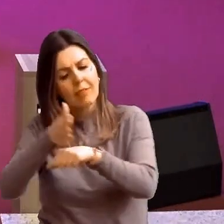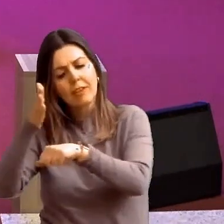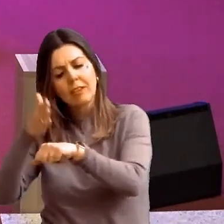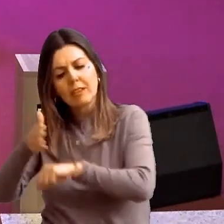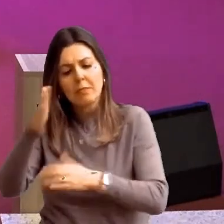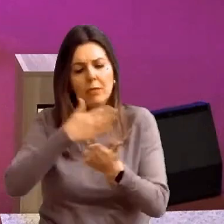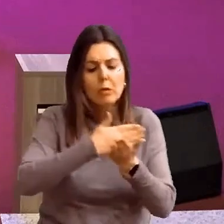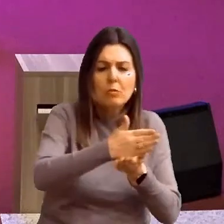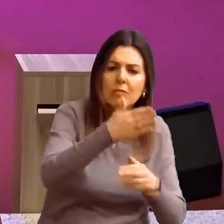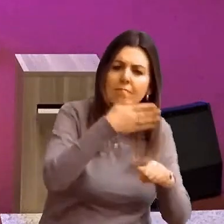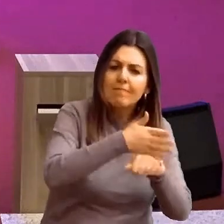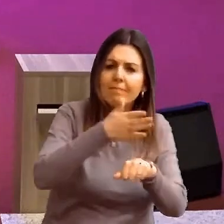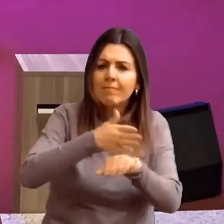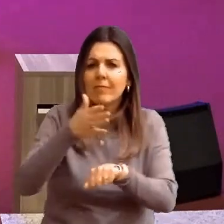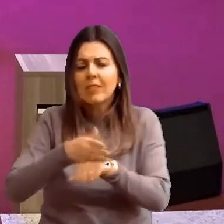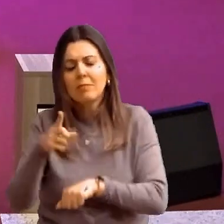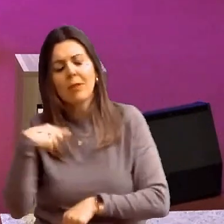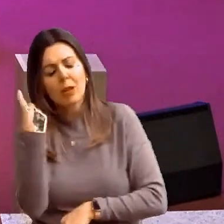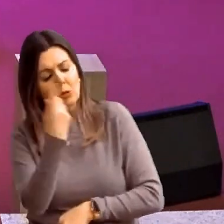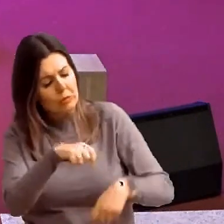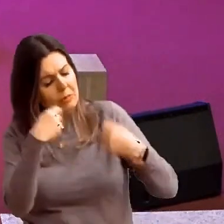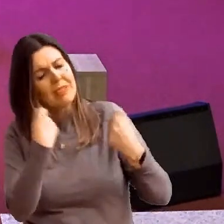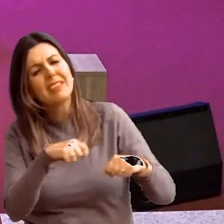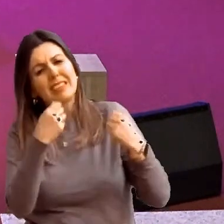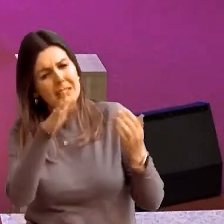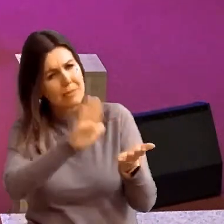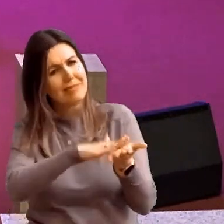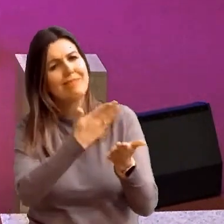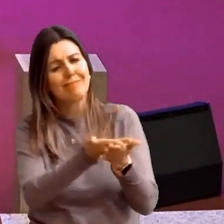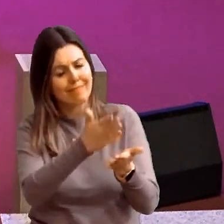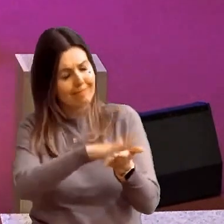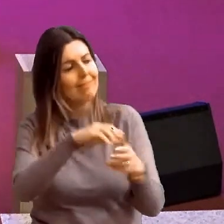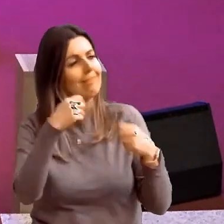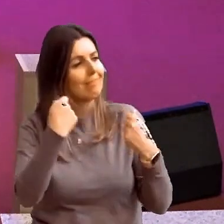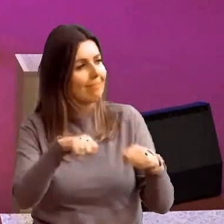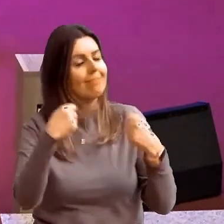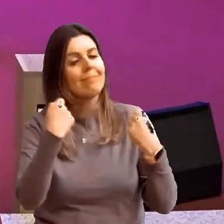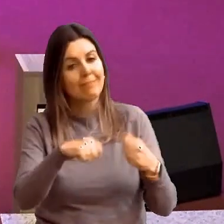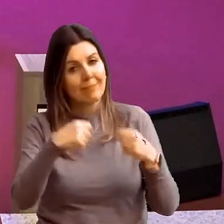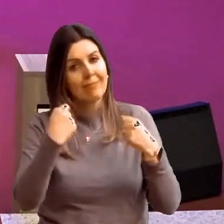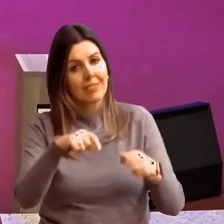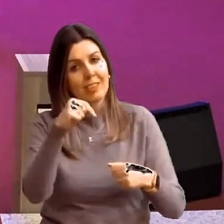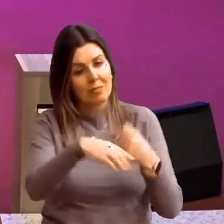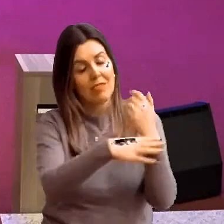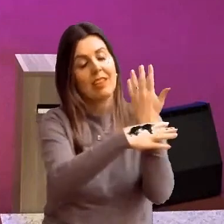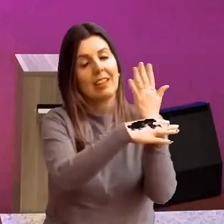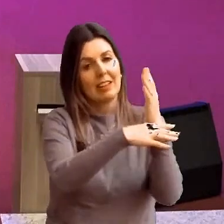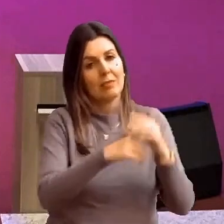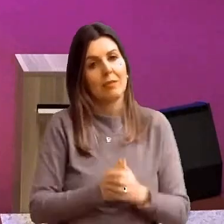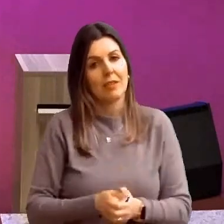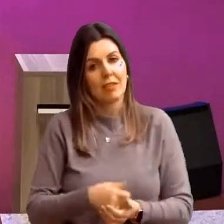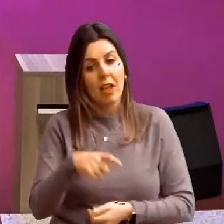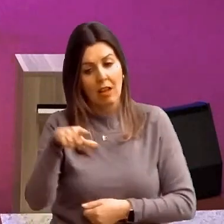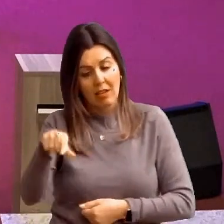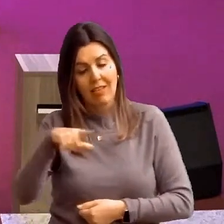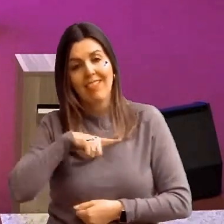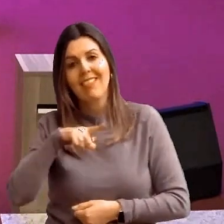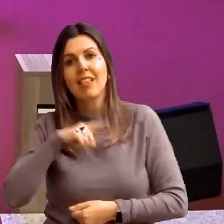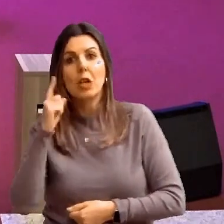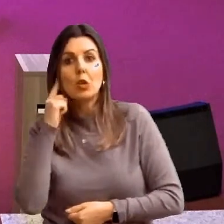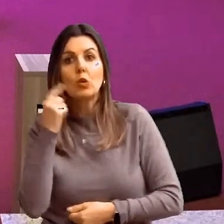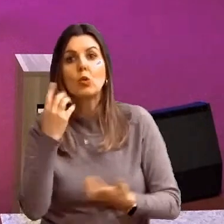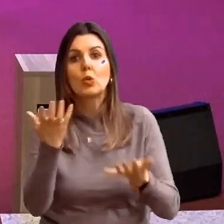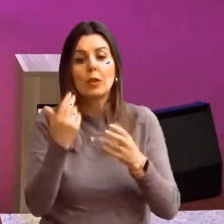começa a participar. Nós precisamos de intérpretes, aqui na Igreja Batista Alameda, tem o surdo querendo se